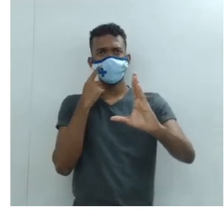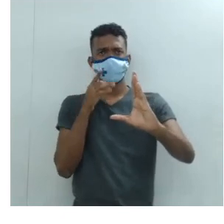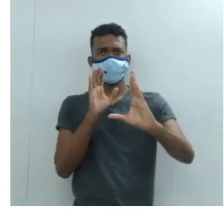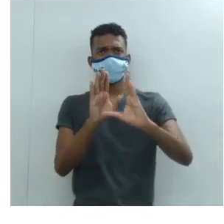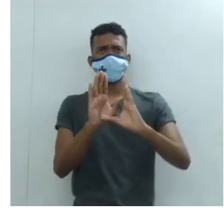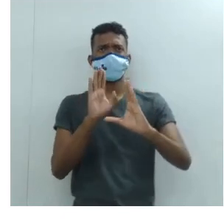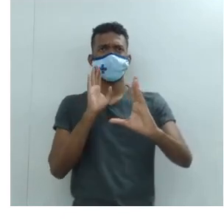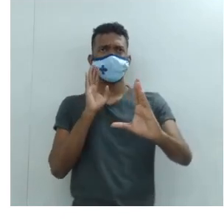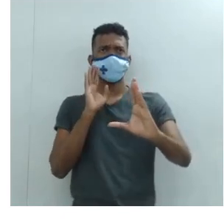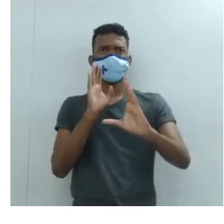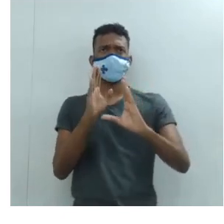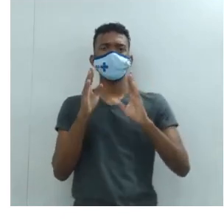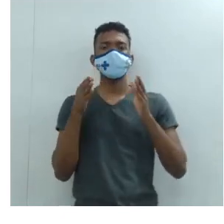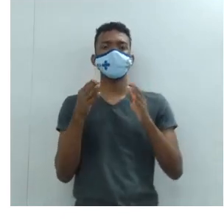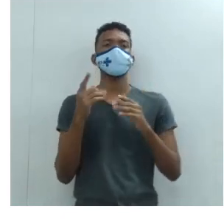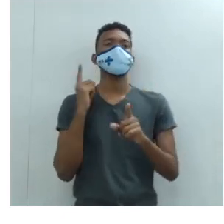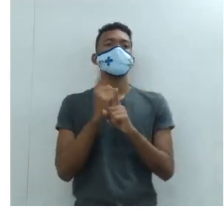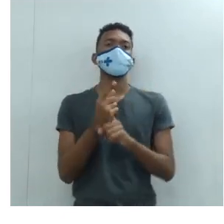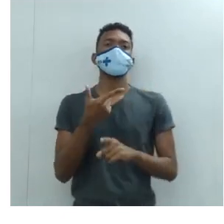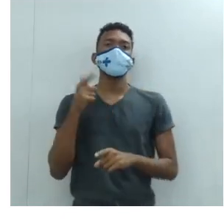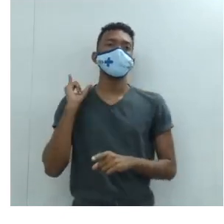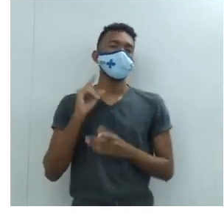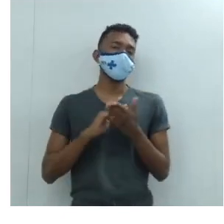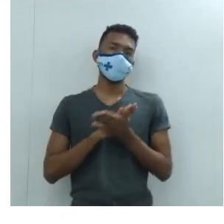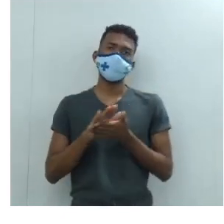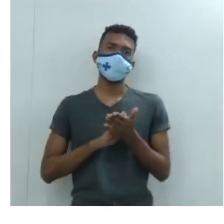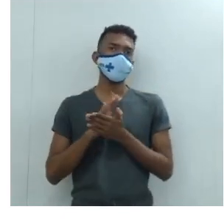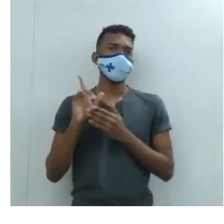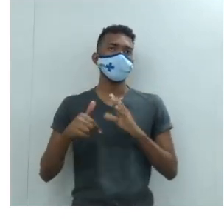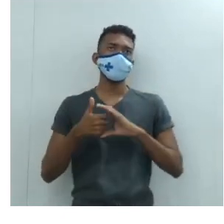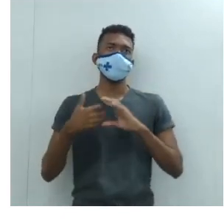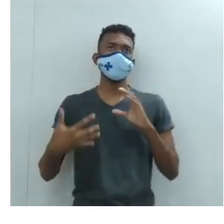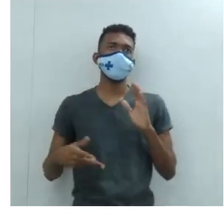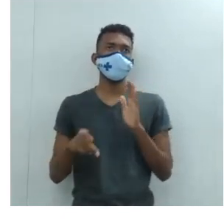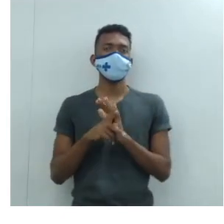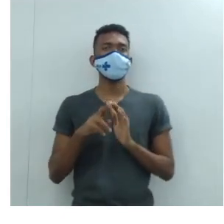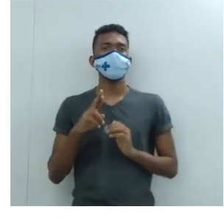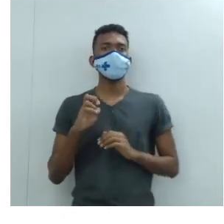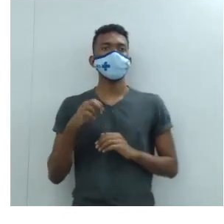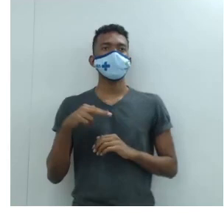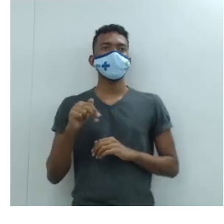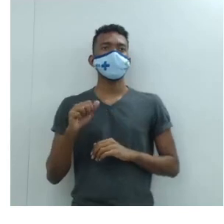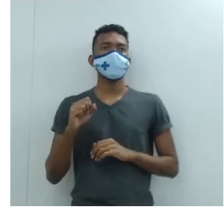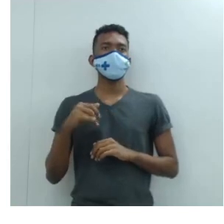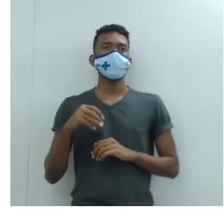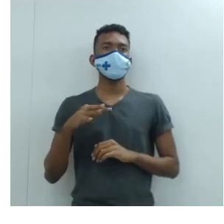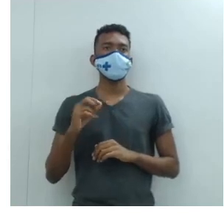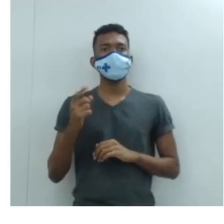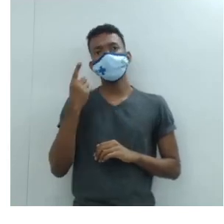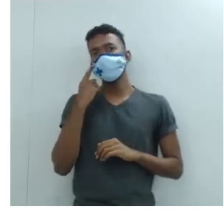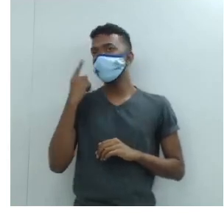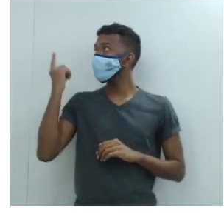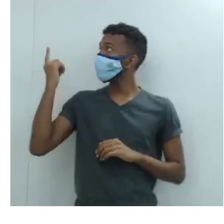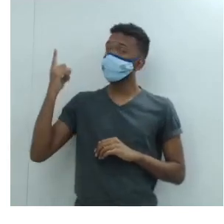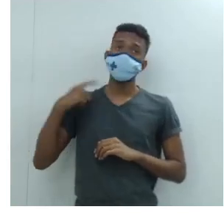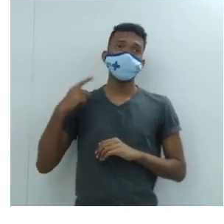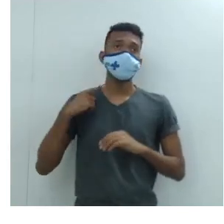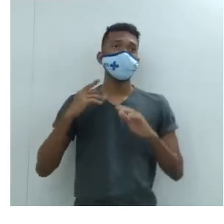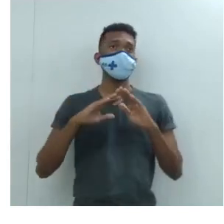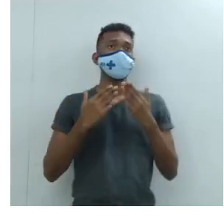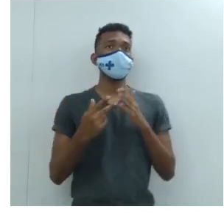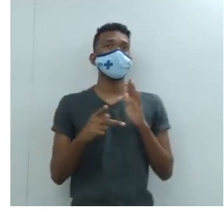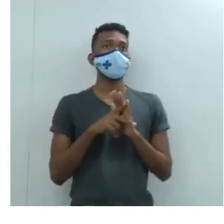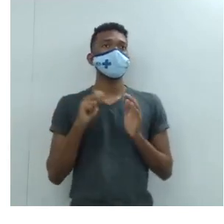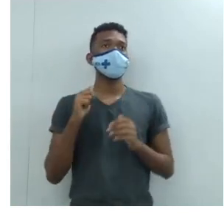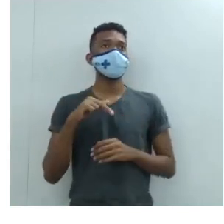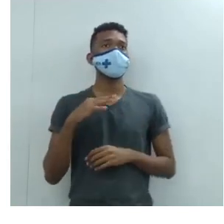novos anteriores. Isso aí são as características do Renascimento. Então, vem a Escola de Atenas,